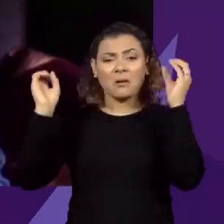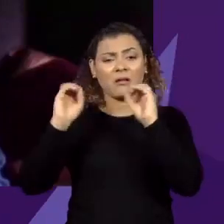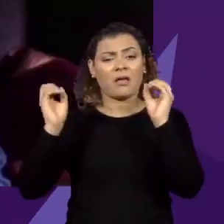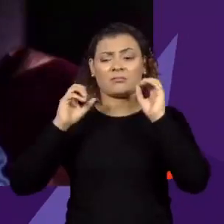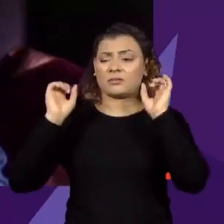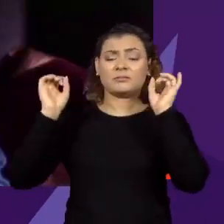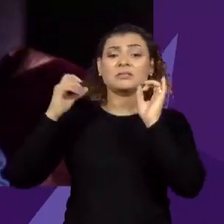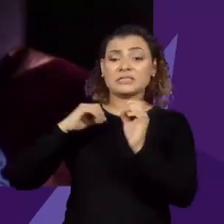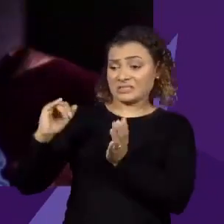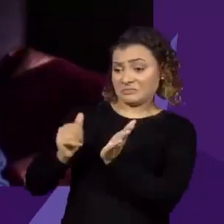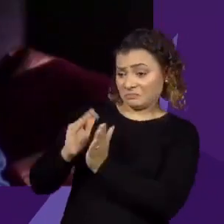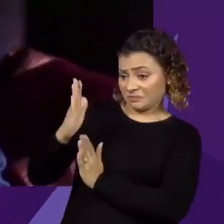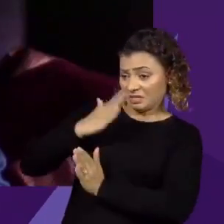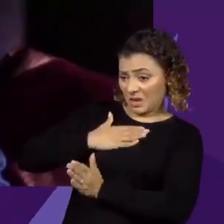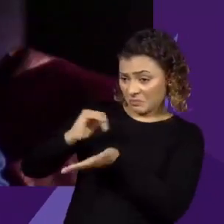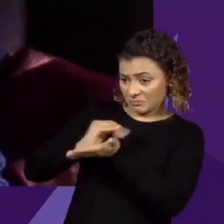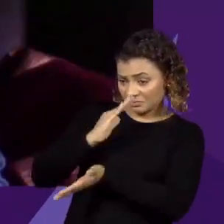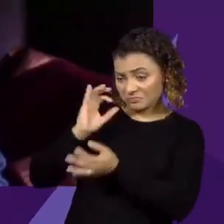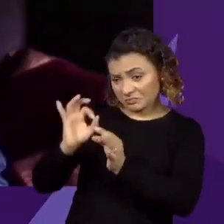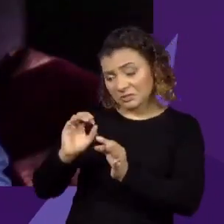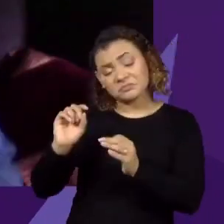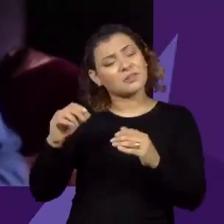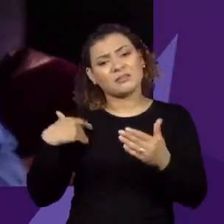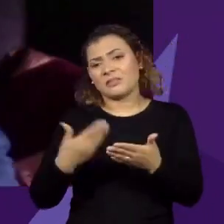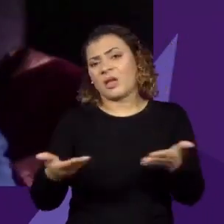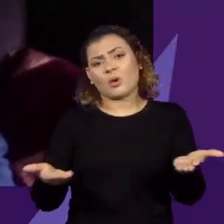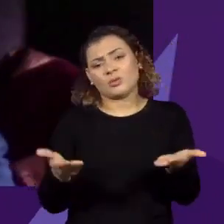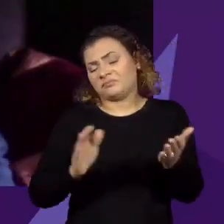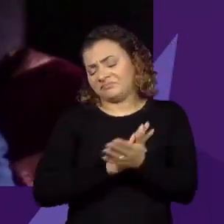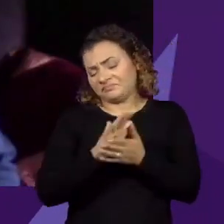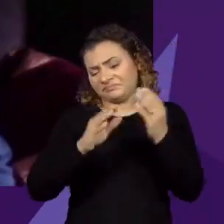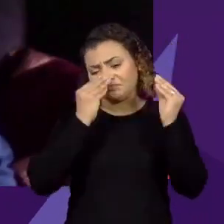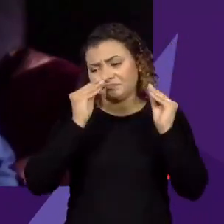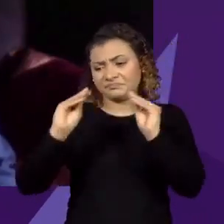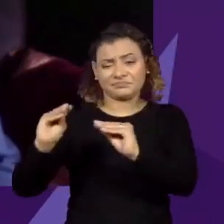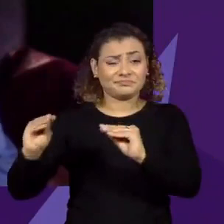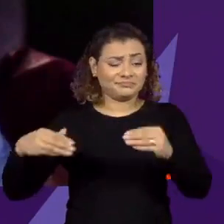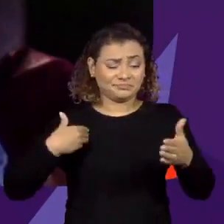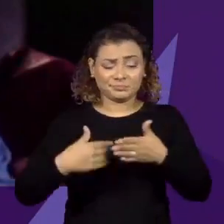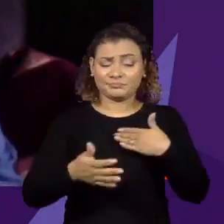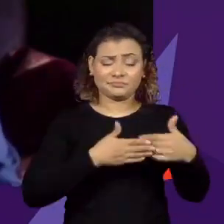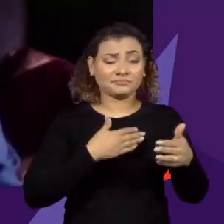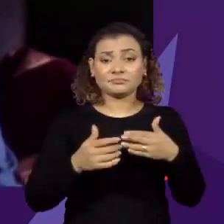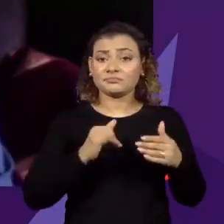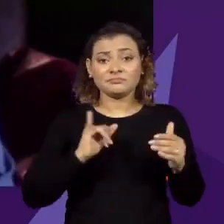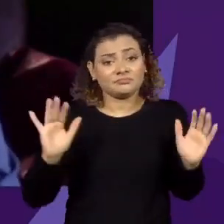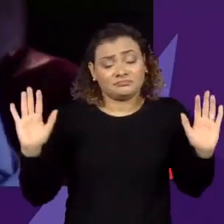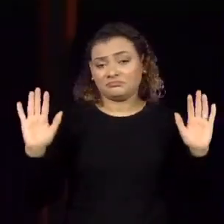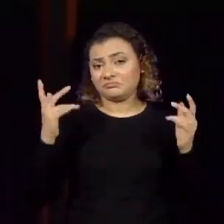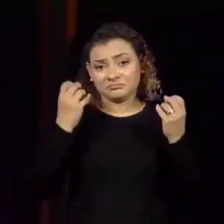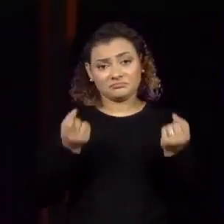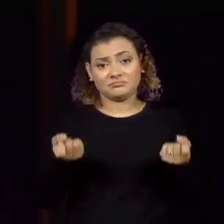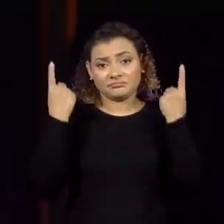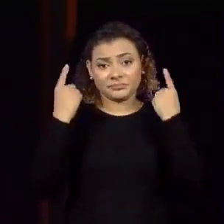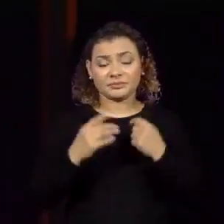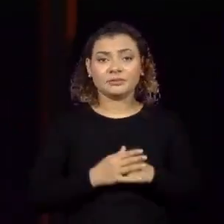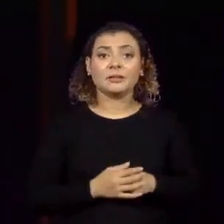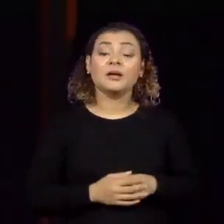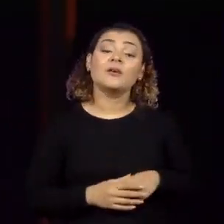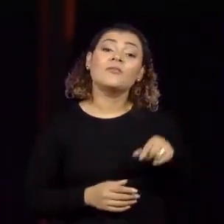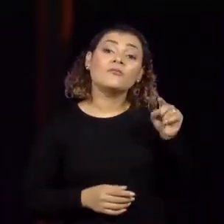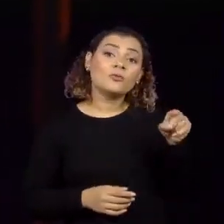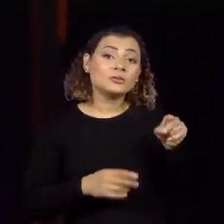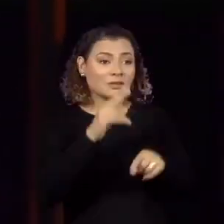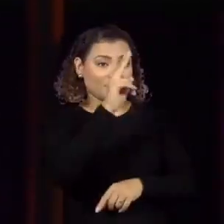você é excomungado ou não, isso para mim não faria diferença, e se estou, não faz diferença, se fui, também não faz. Eu acho que você está